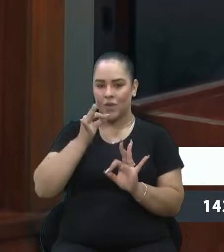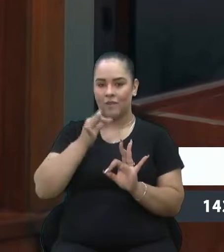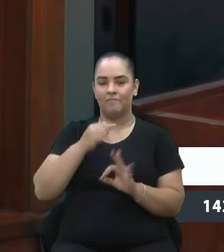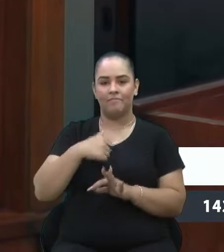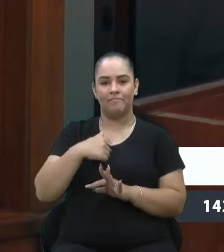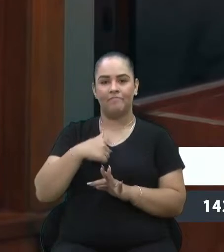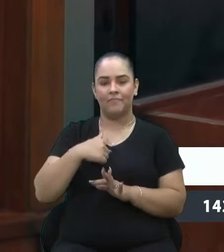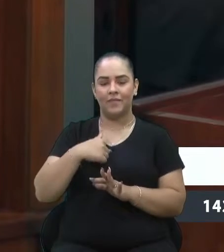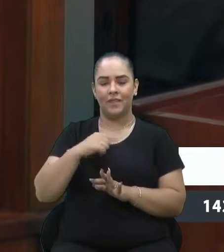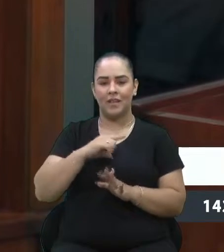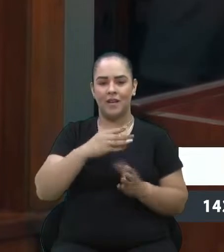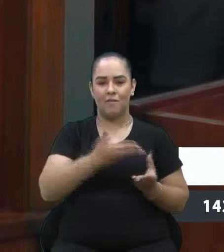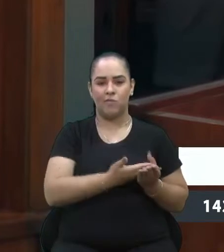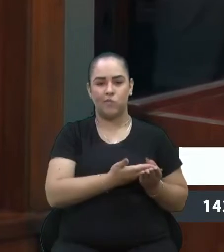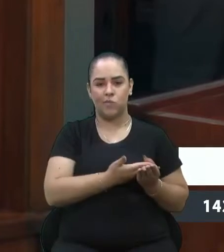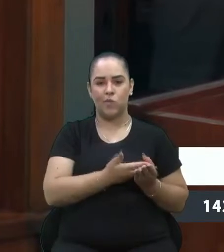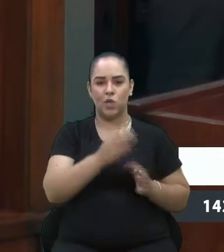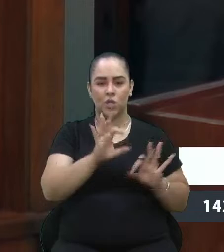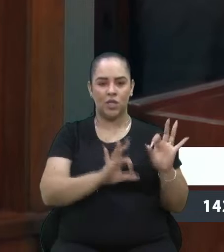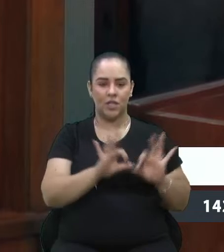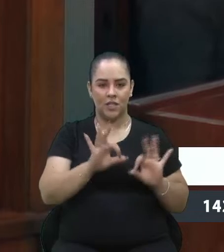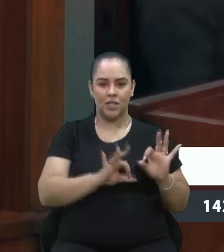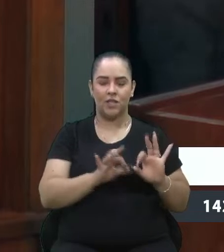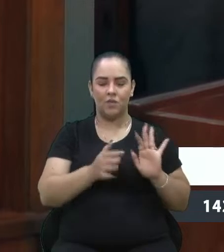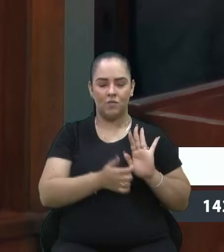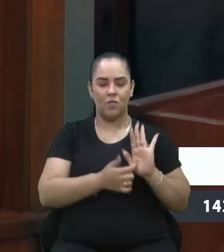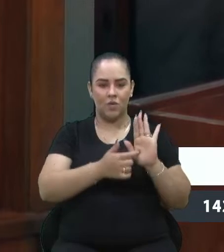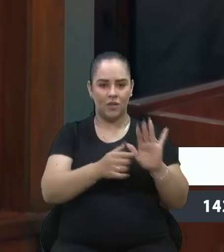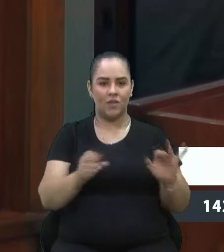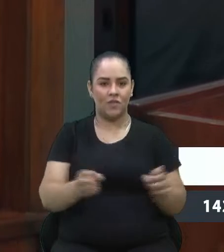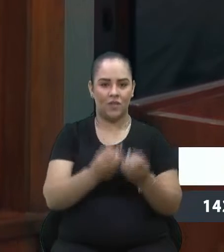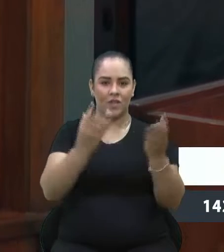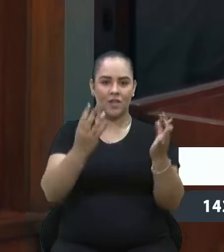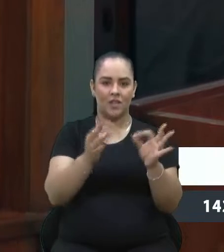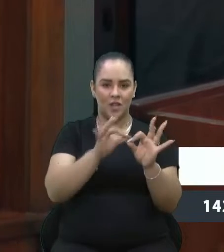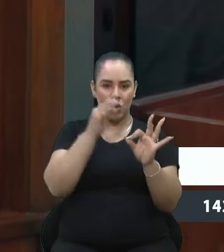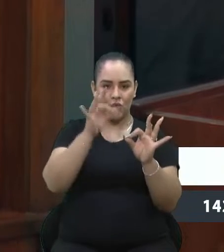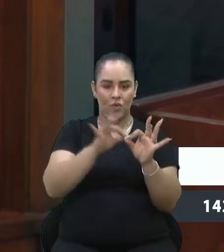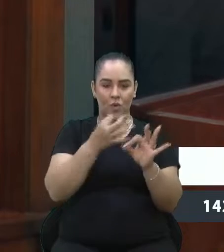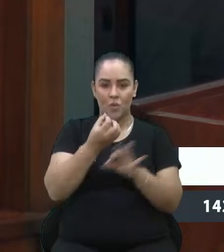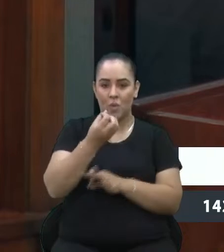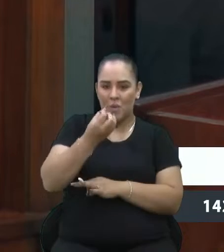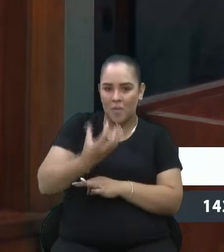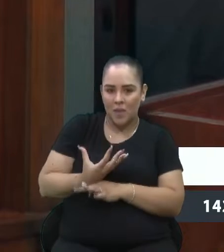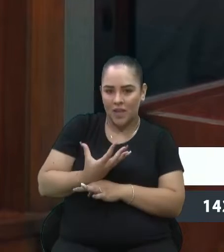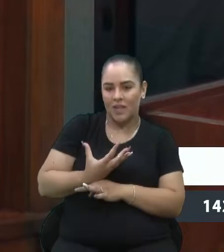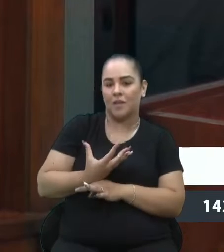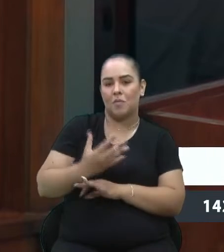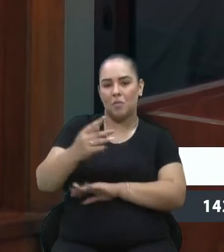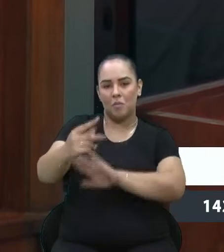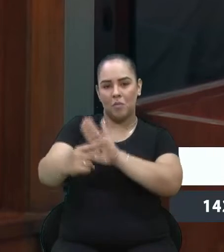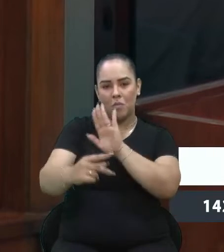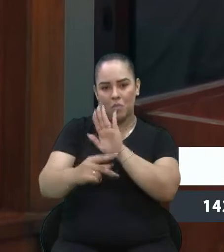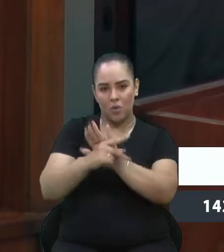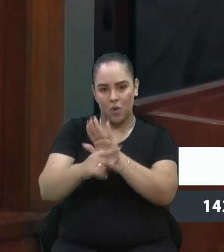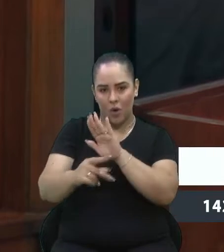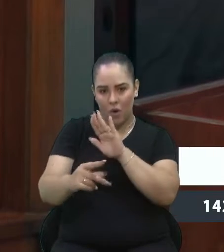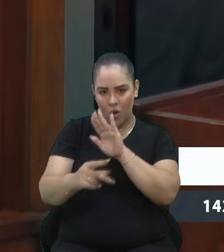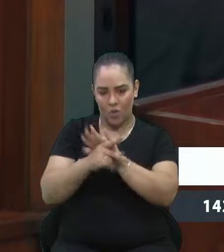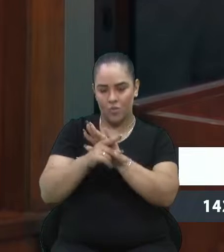projeto que reconhece a Festa Nacional da Uva como bem de natureza imaterial do município.